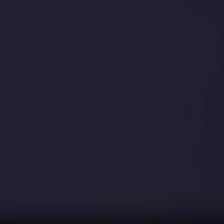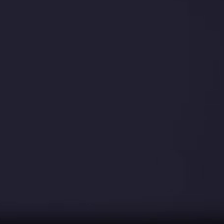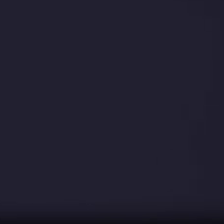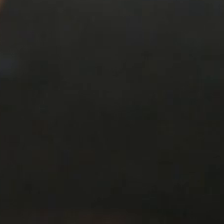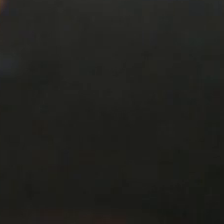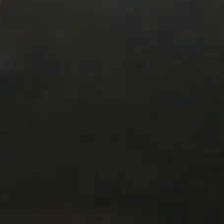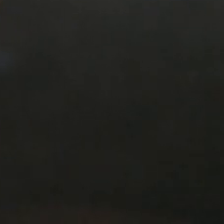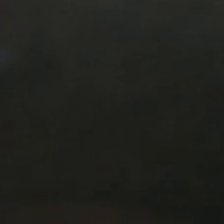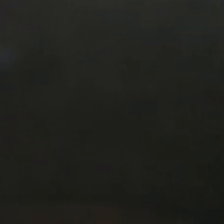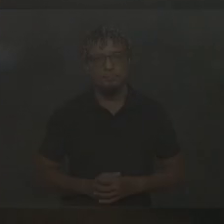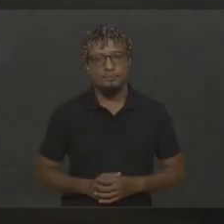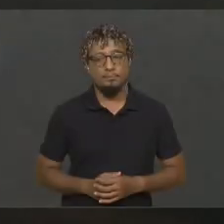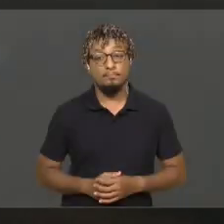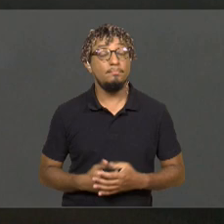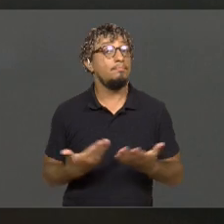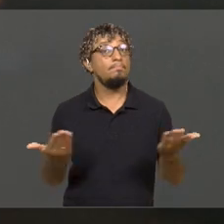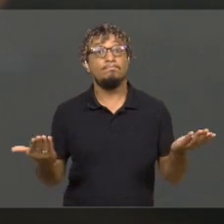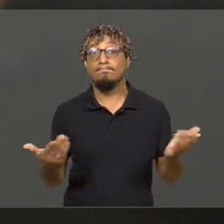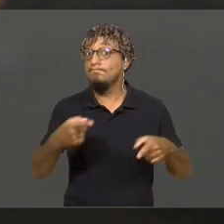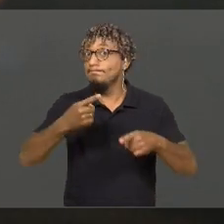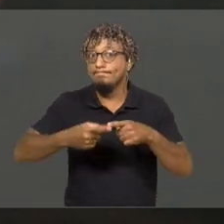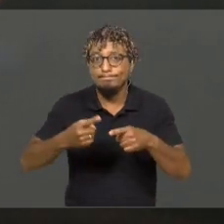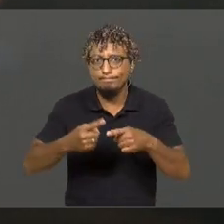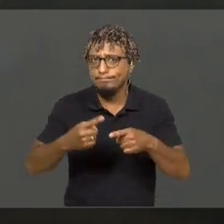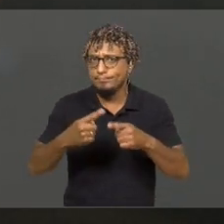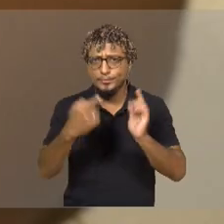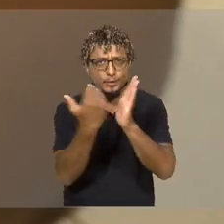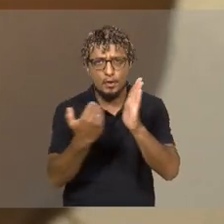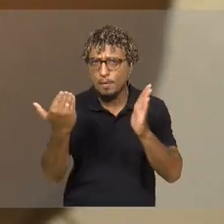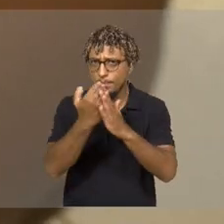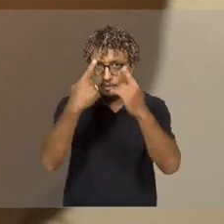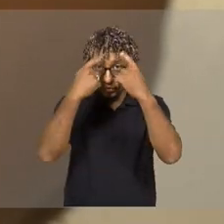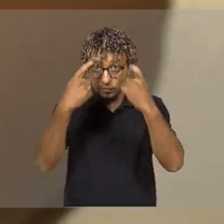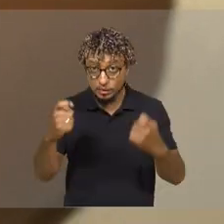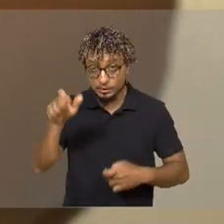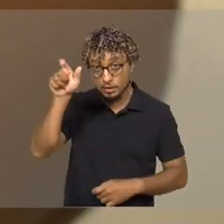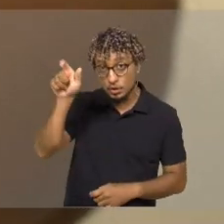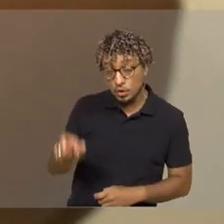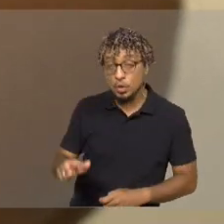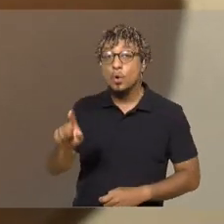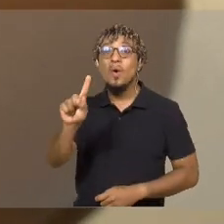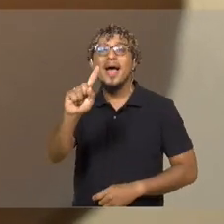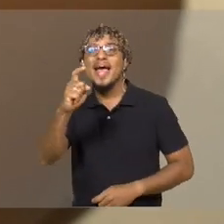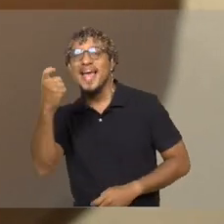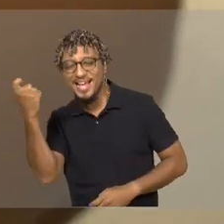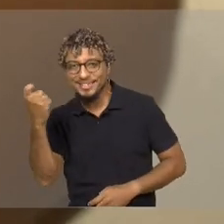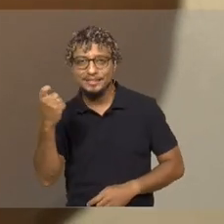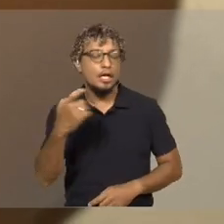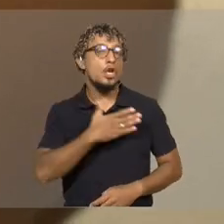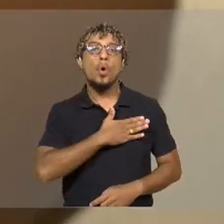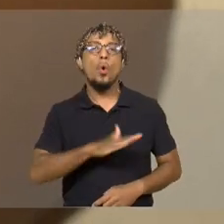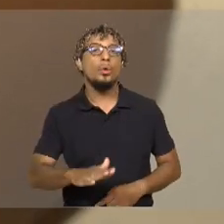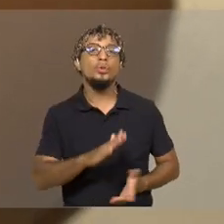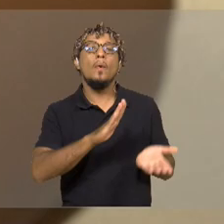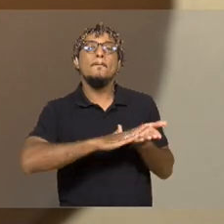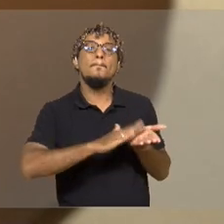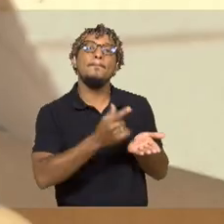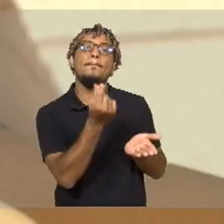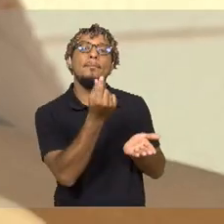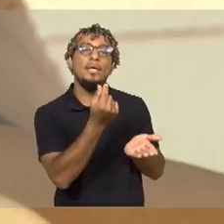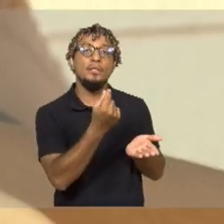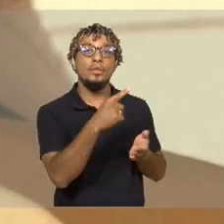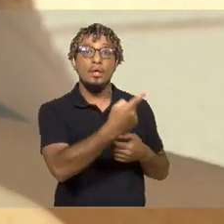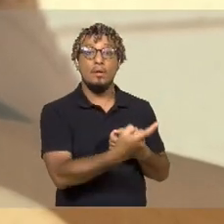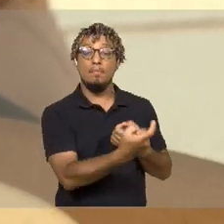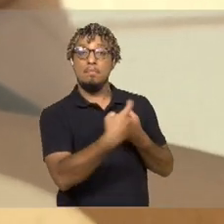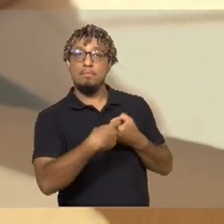coragem para me vir. O motivo para tanta violência, o ex-companheiro não gostou da cobrança do valor da pensão alimentícia.